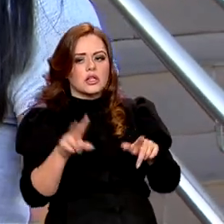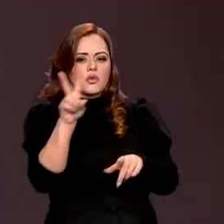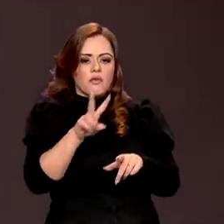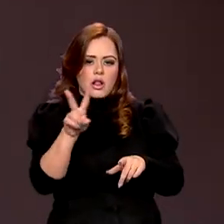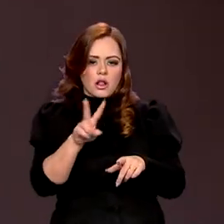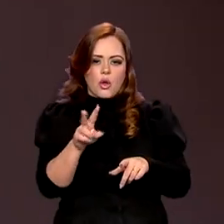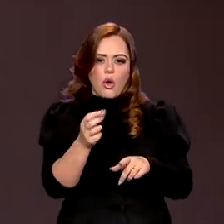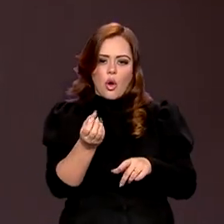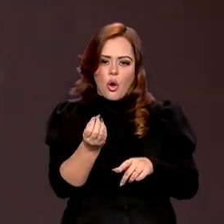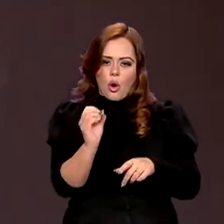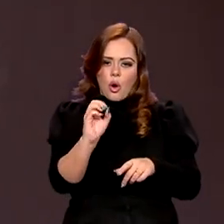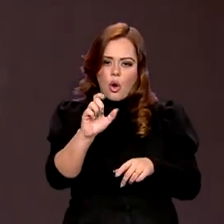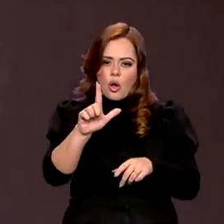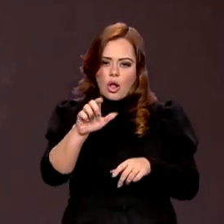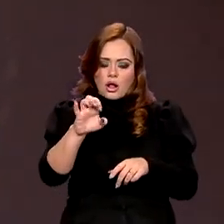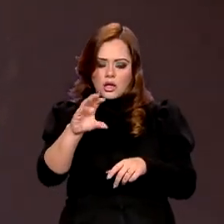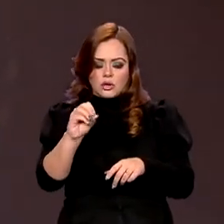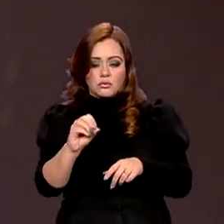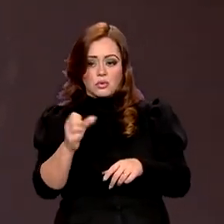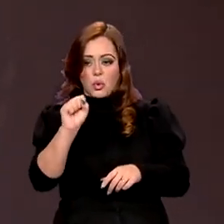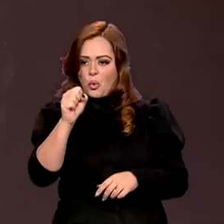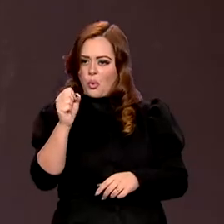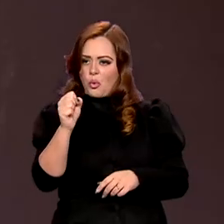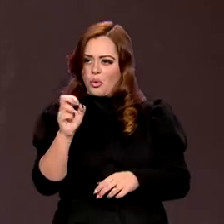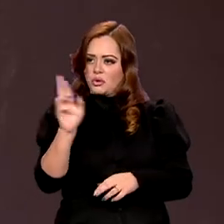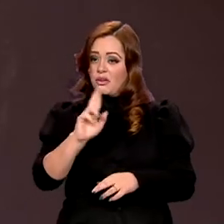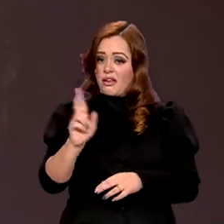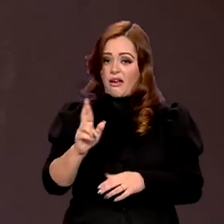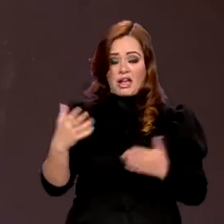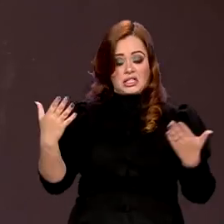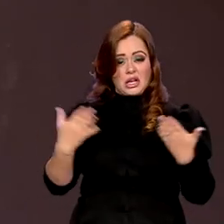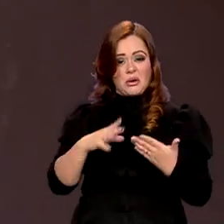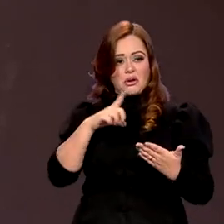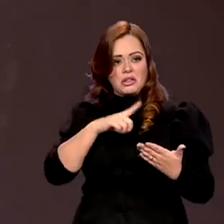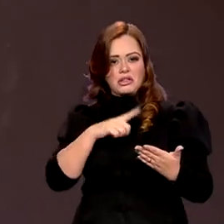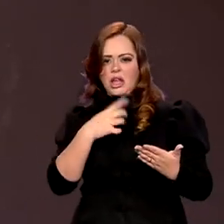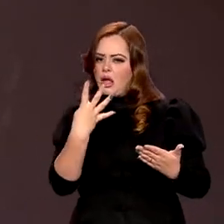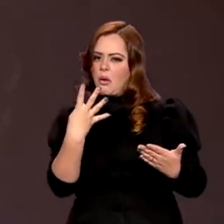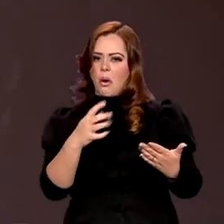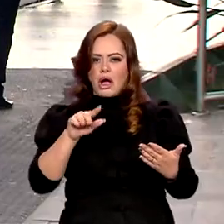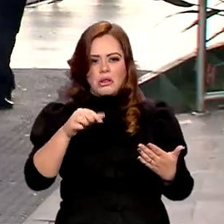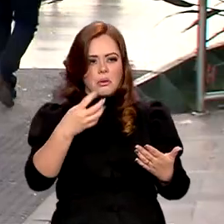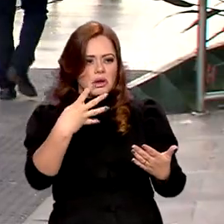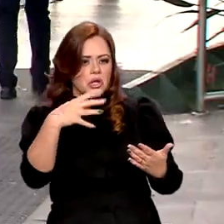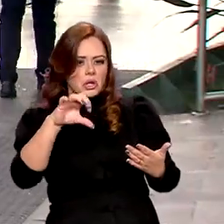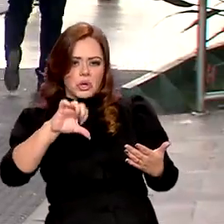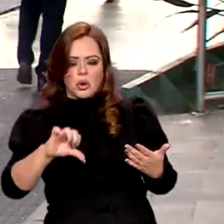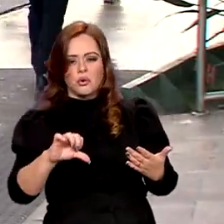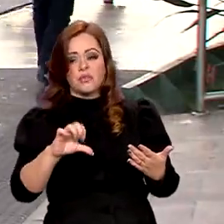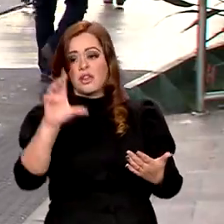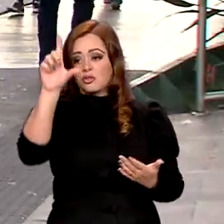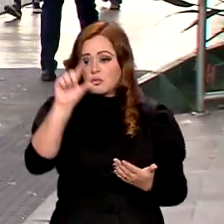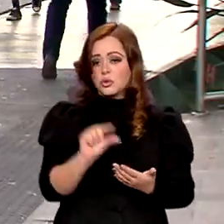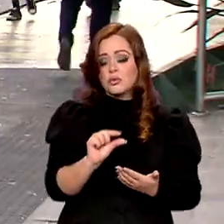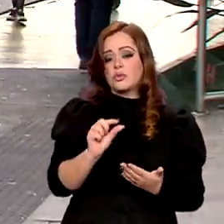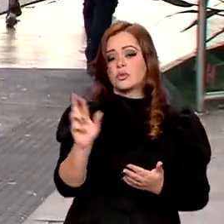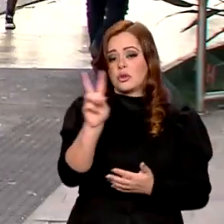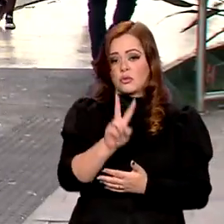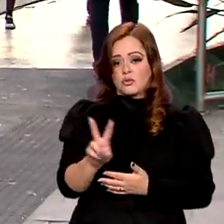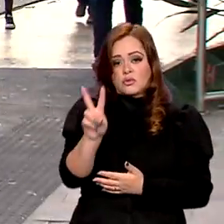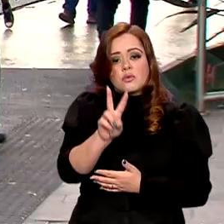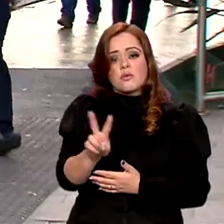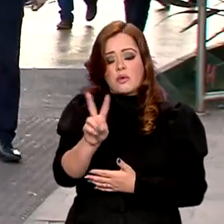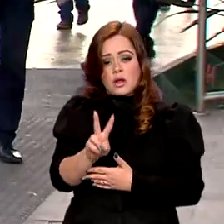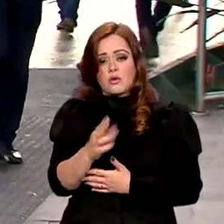por exemplo. O óleo era R$ 8,00, agora você vai em mercado tem de R$ 4,49. A redução nos valores de alguns